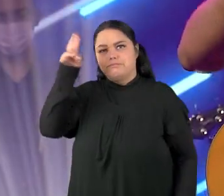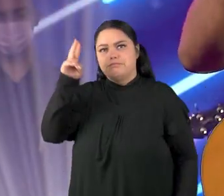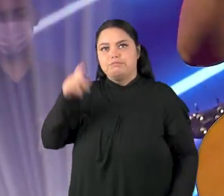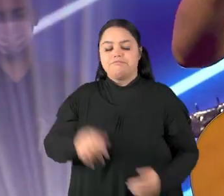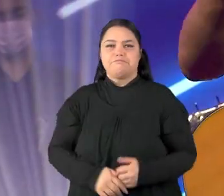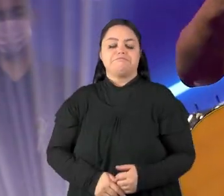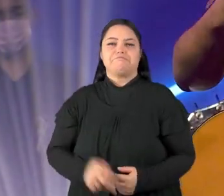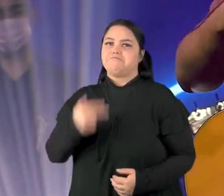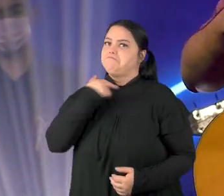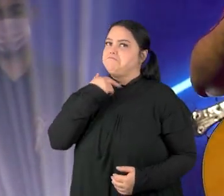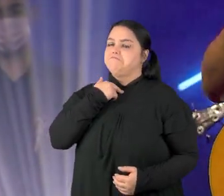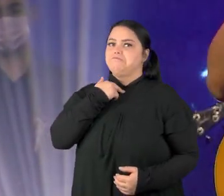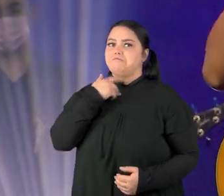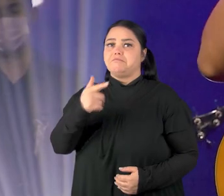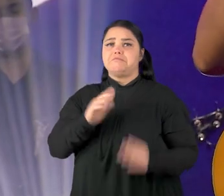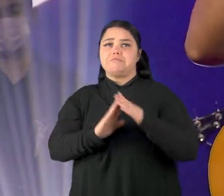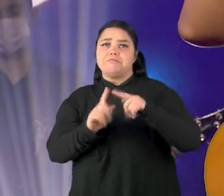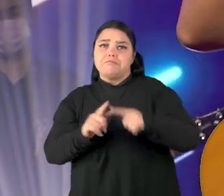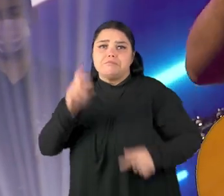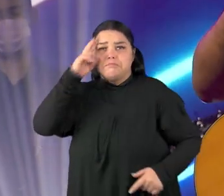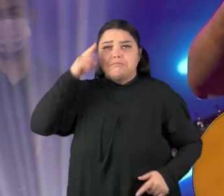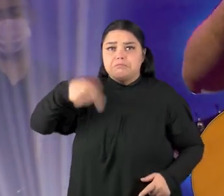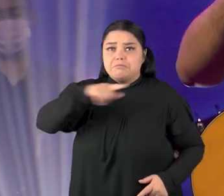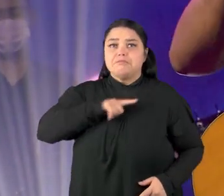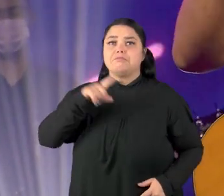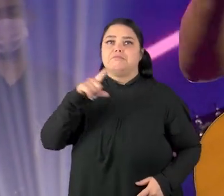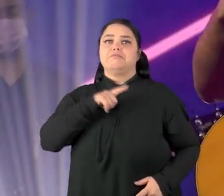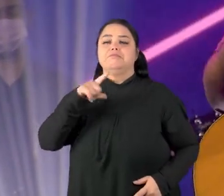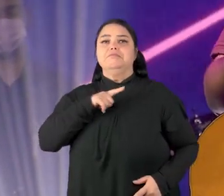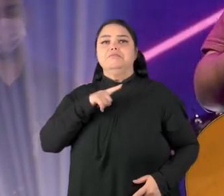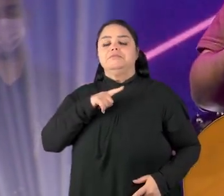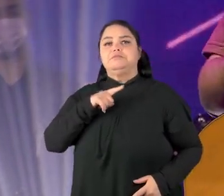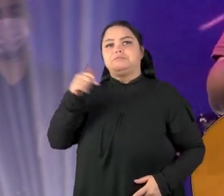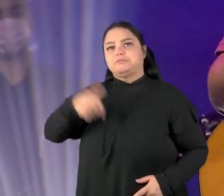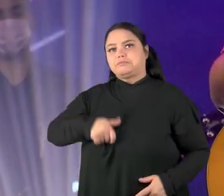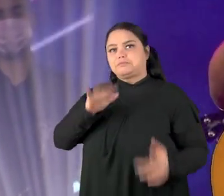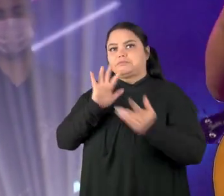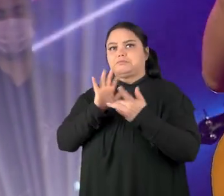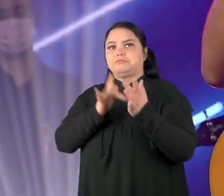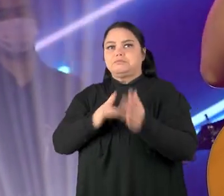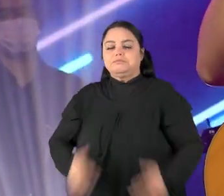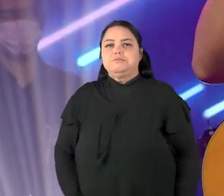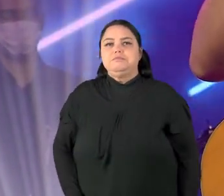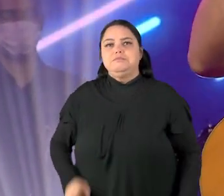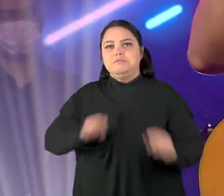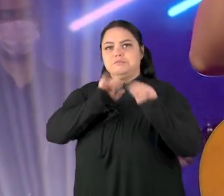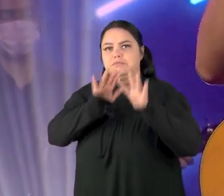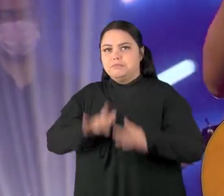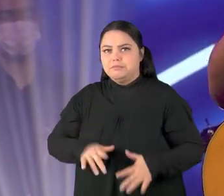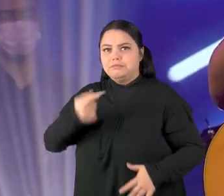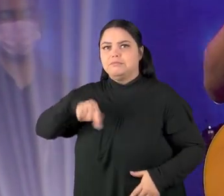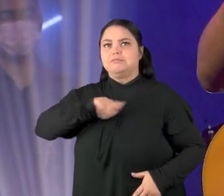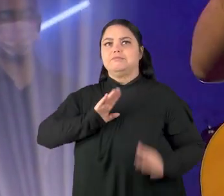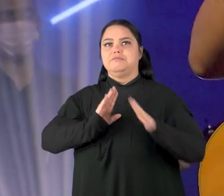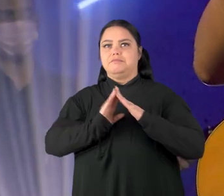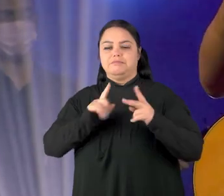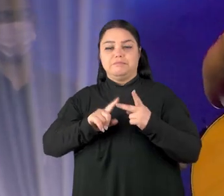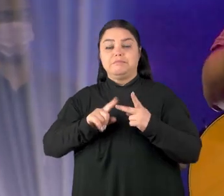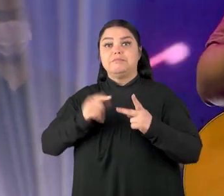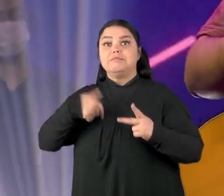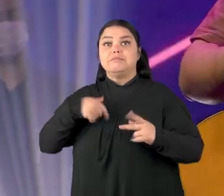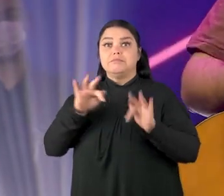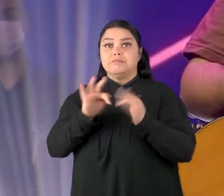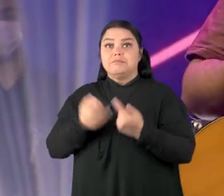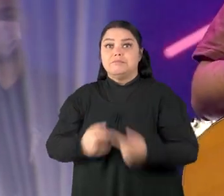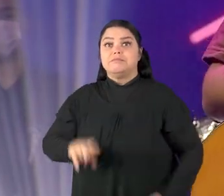mesmo não podendo estar na igreja, Senhor, nós estamos tendo, Pai, aqui, Jesus. Senhor, abençoa a nossa casa, a